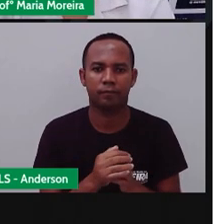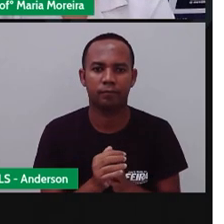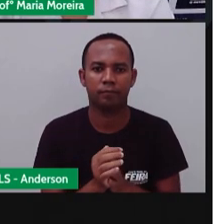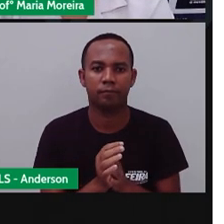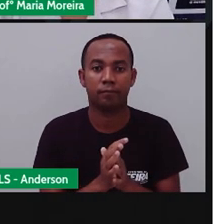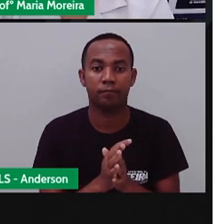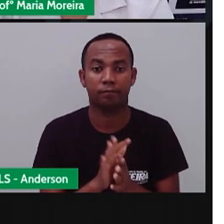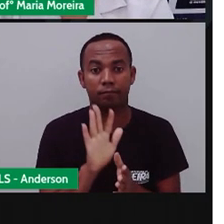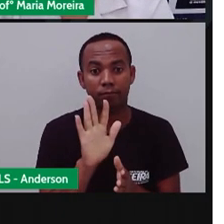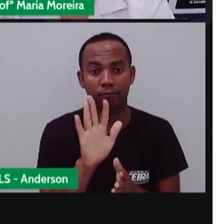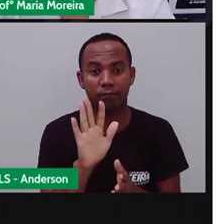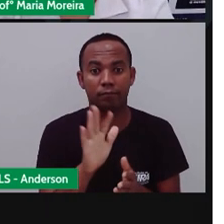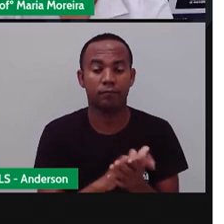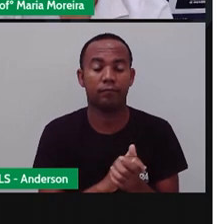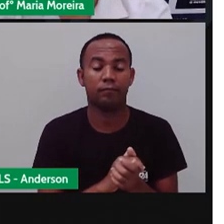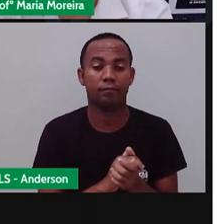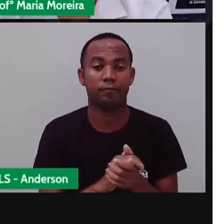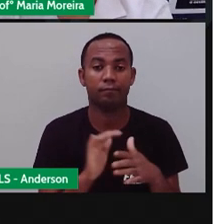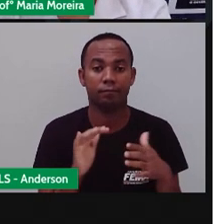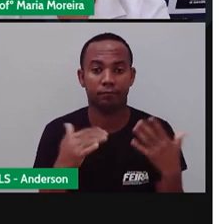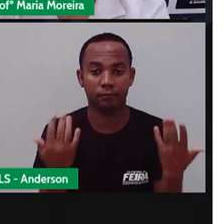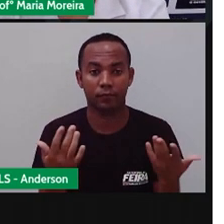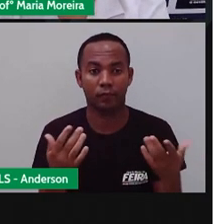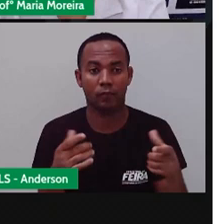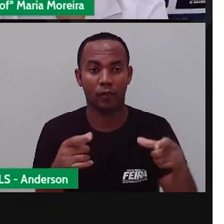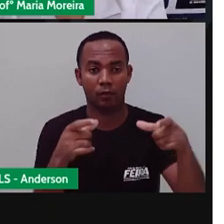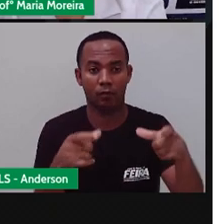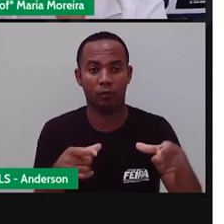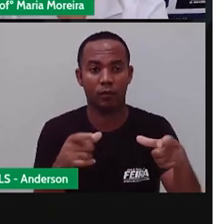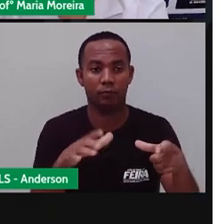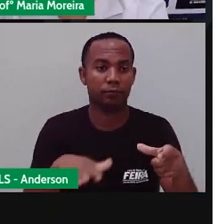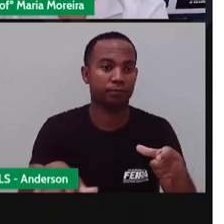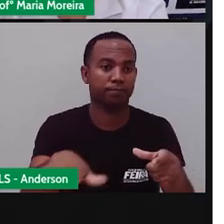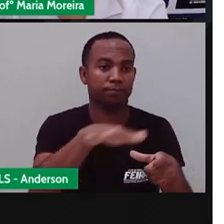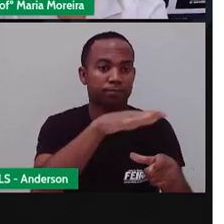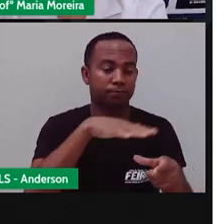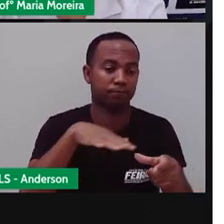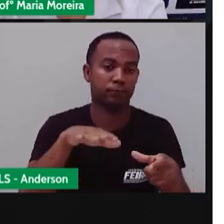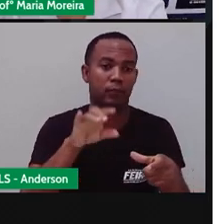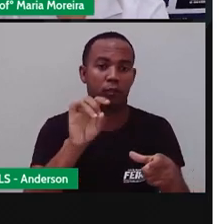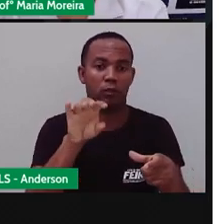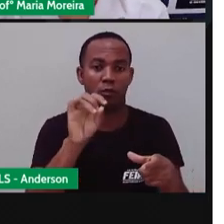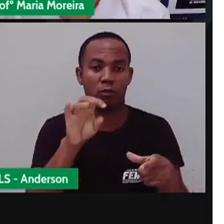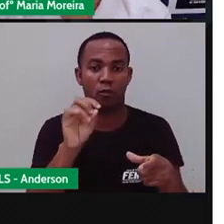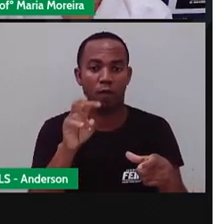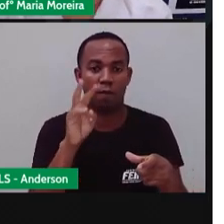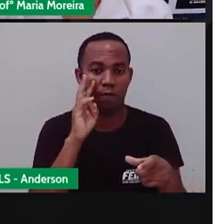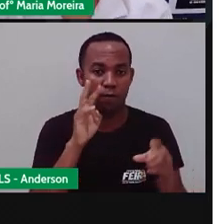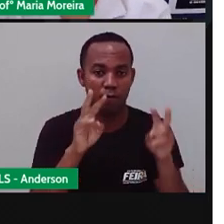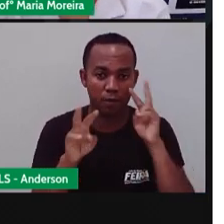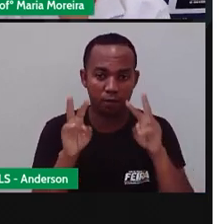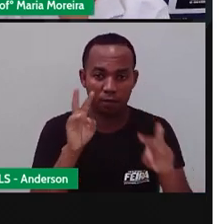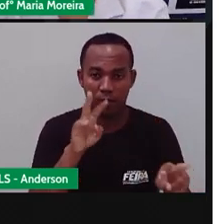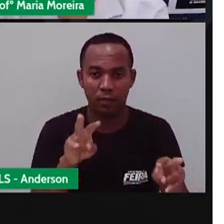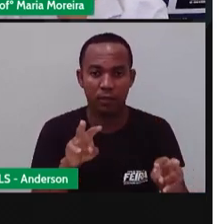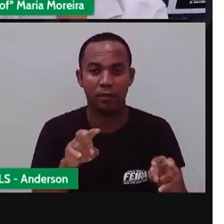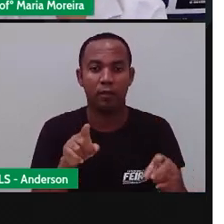No entanto, a paisagem não é apenas aparência, envolve o quê?